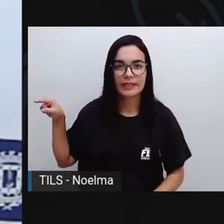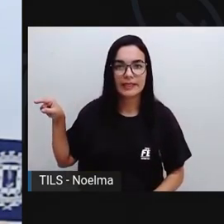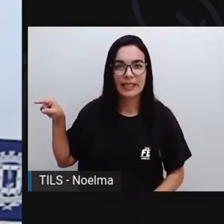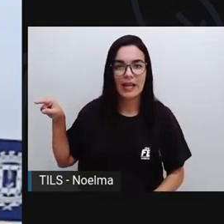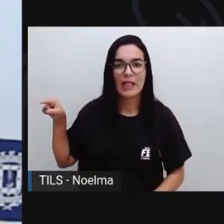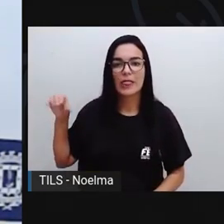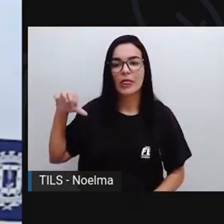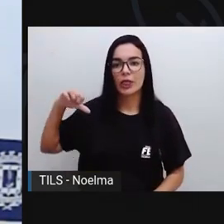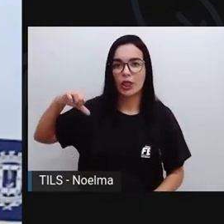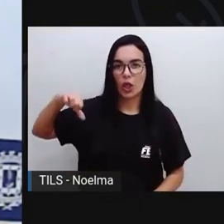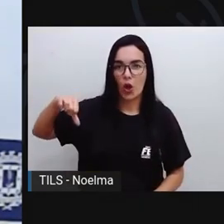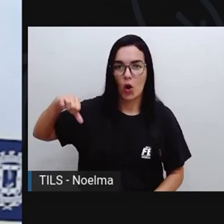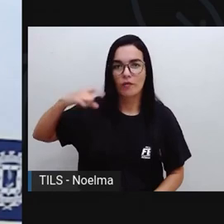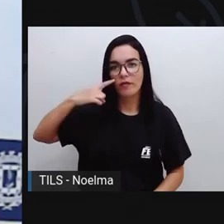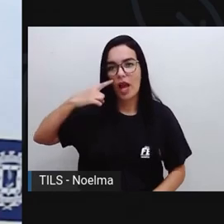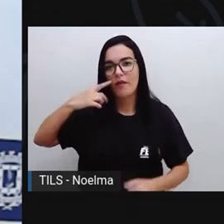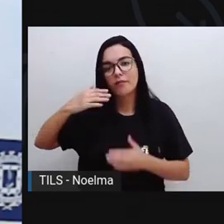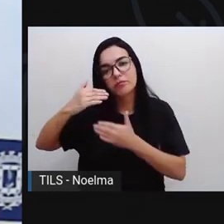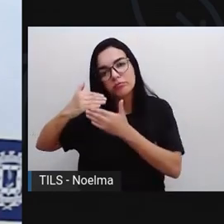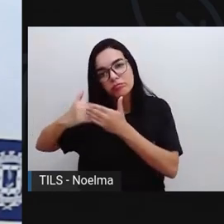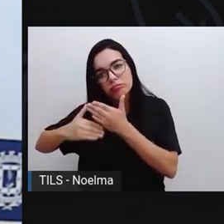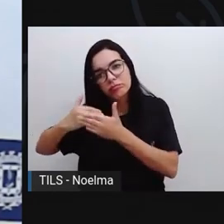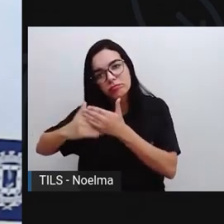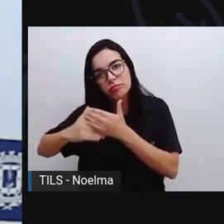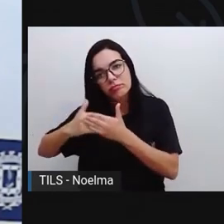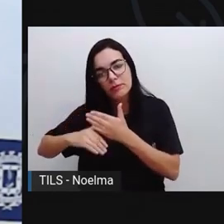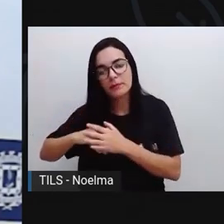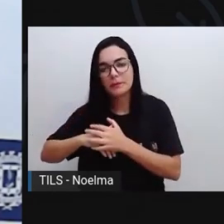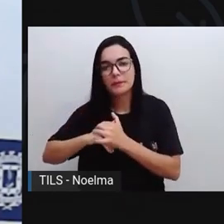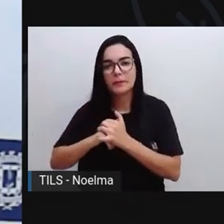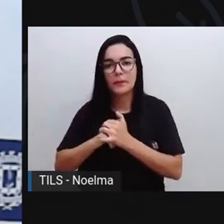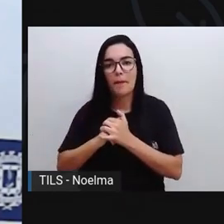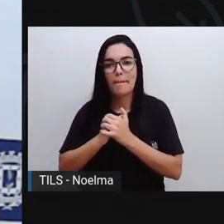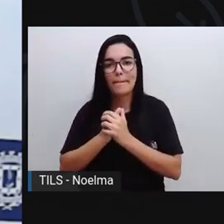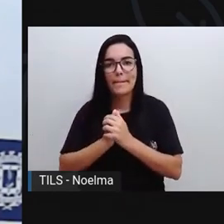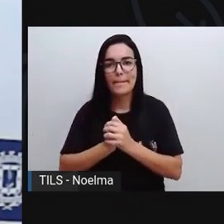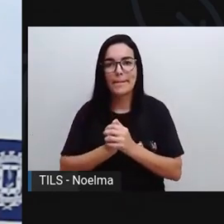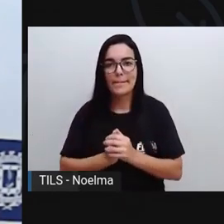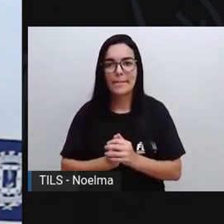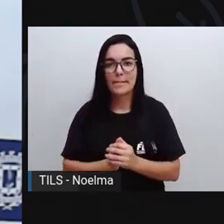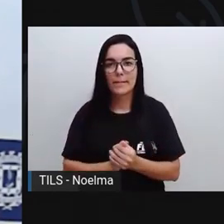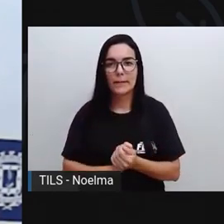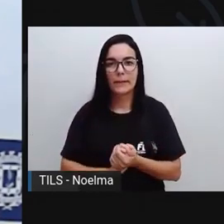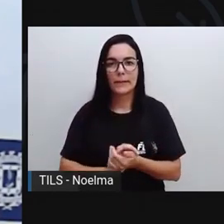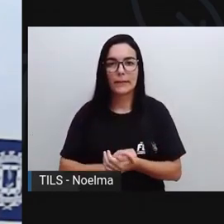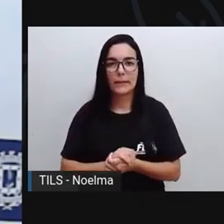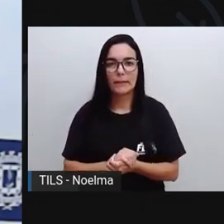9, né? Aqui não ficou nada. gente vai ter que pegar emprestado na casa das centenas.